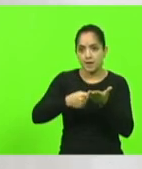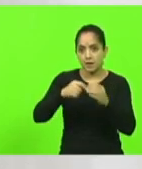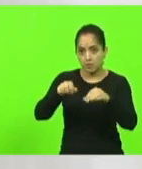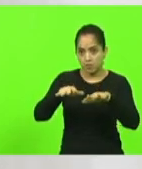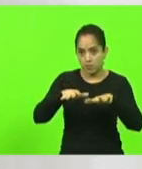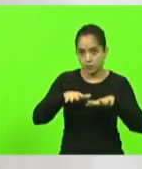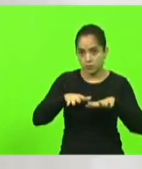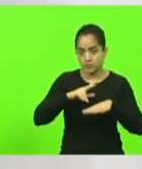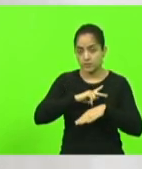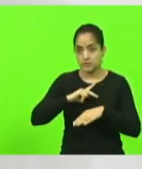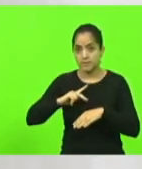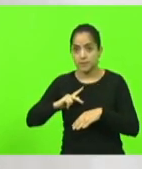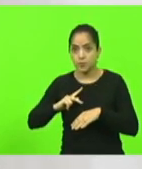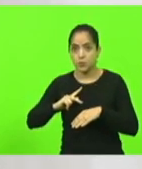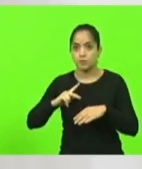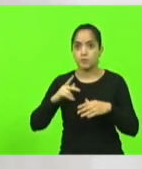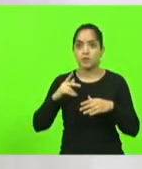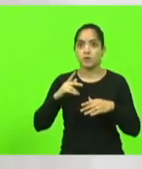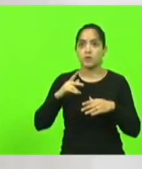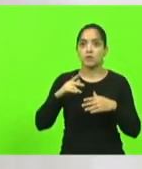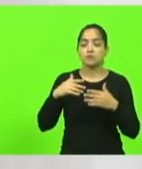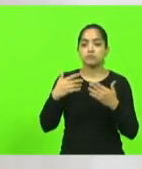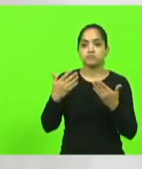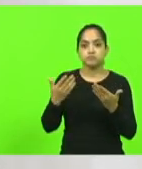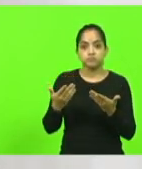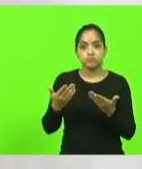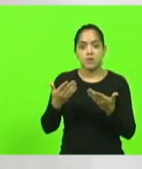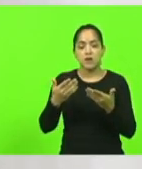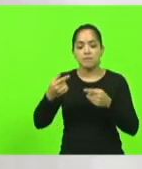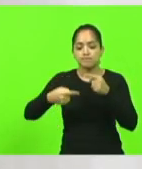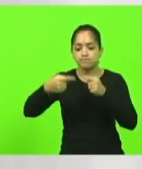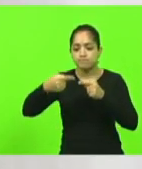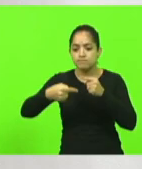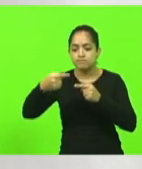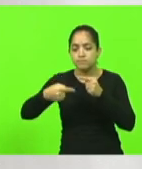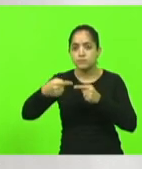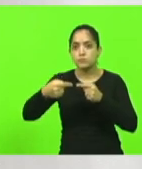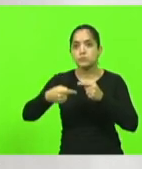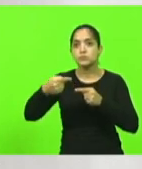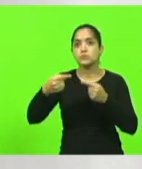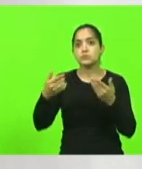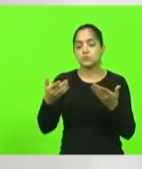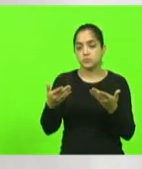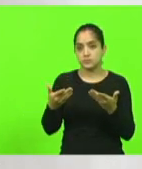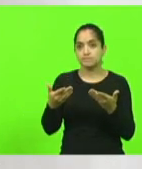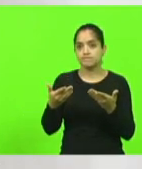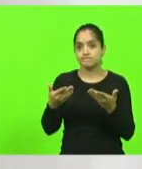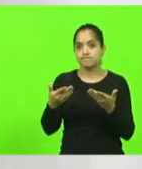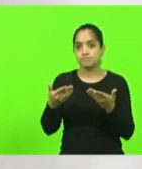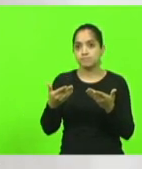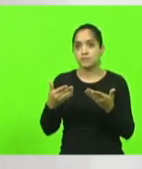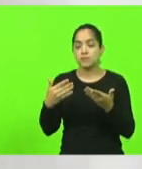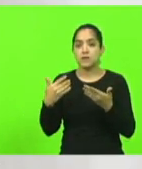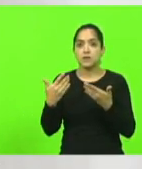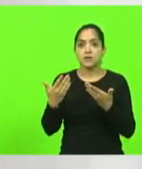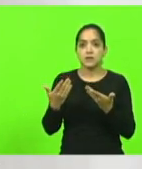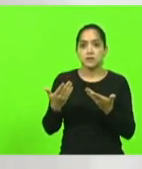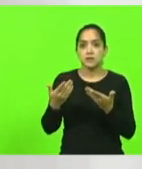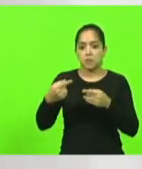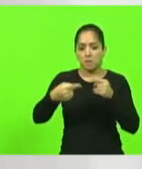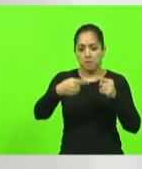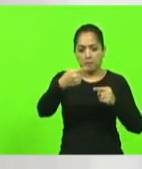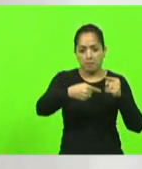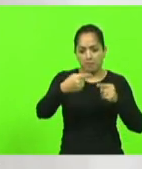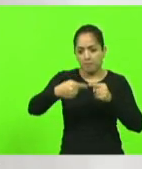algum formato diferenciado para a gente discutir essa questão de uma maneira mais não tão politizada